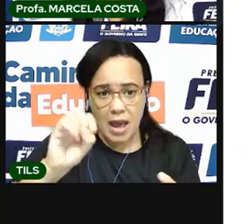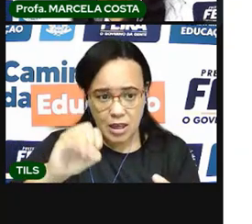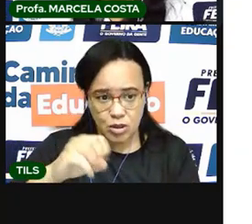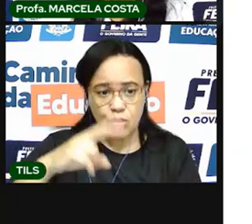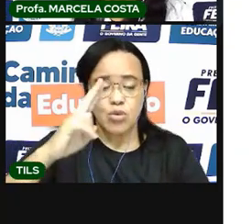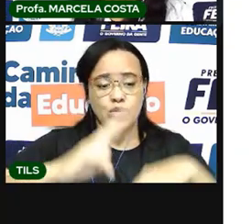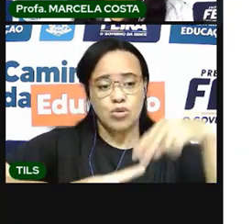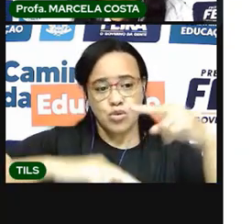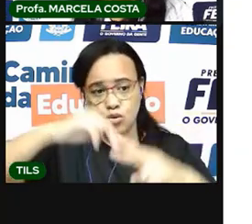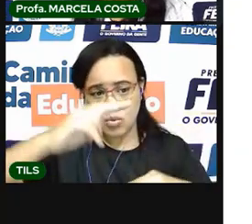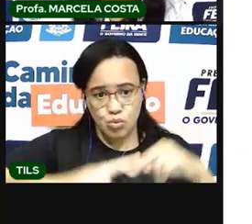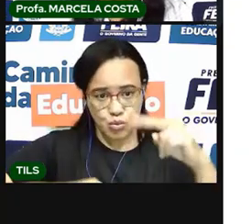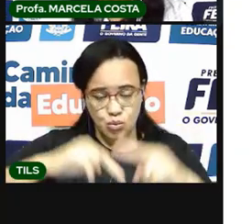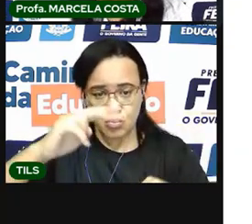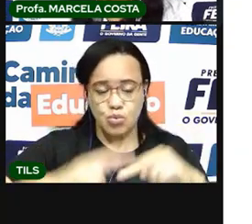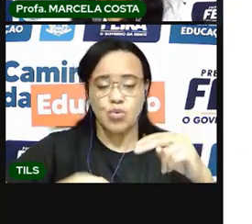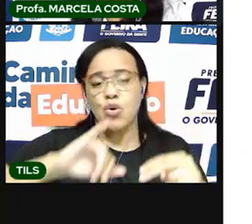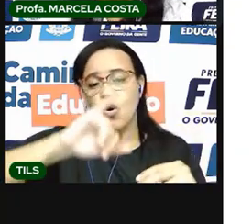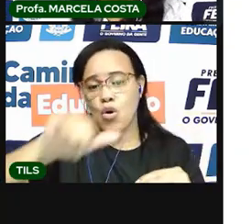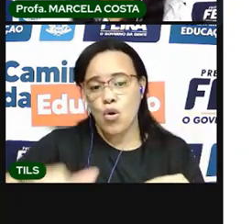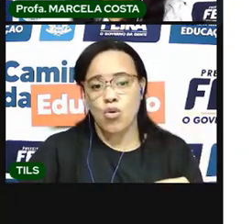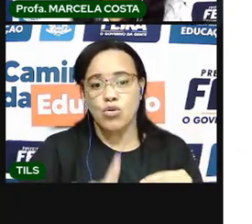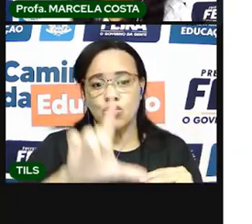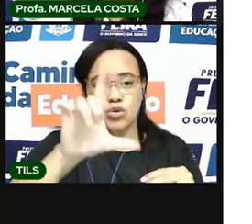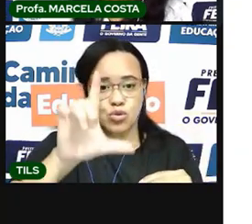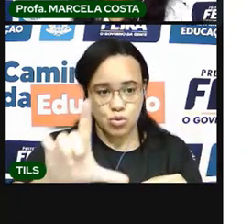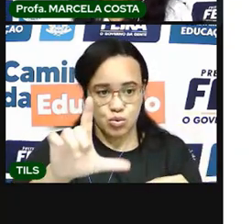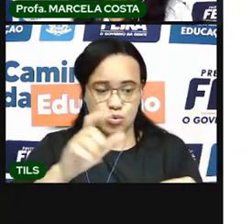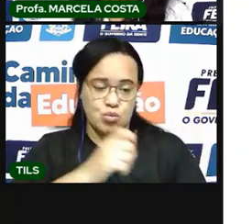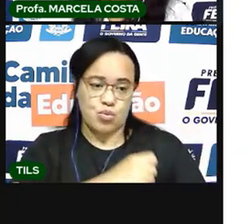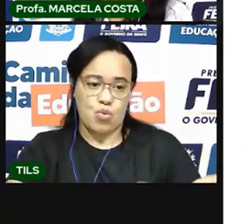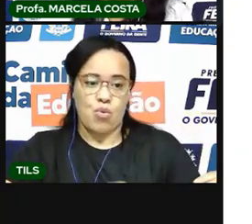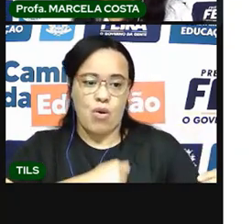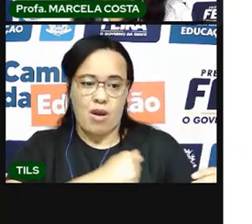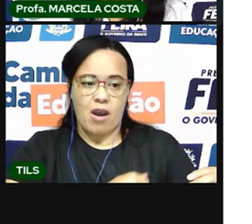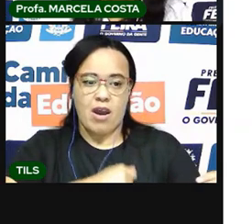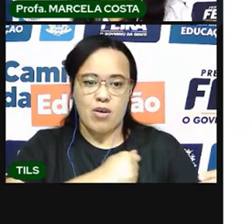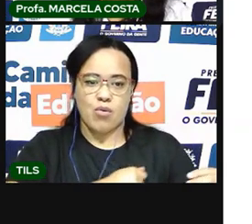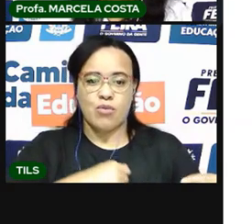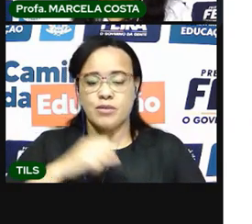Julho. Agosto. Setembro.